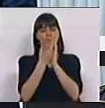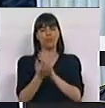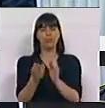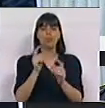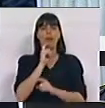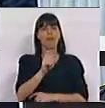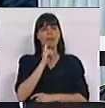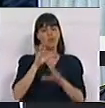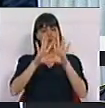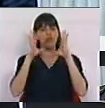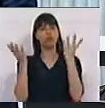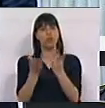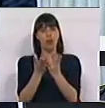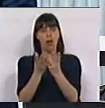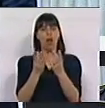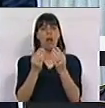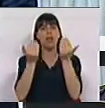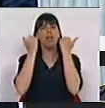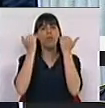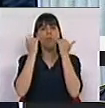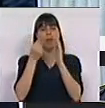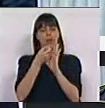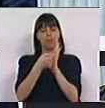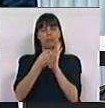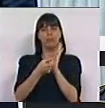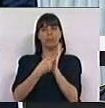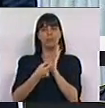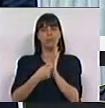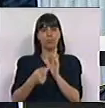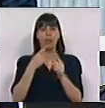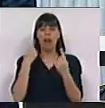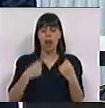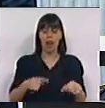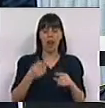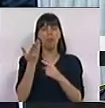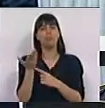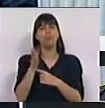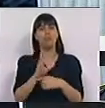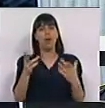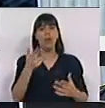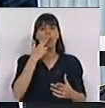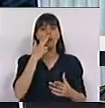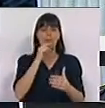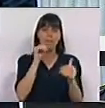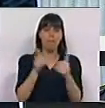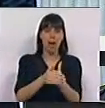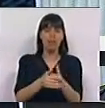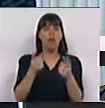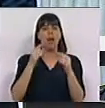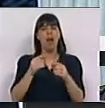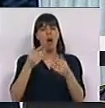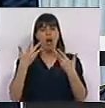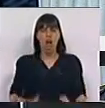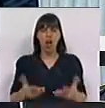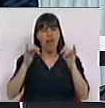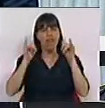advertências gerais e de mensagens informativas que intensificam as existentes, como por exemplo, fumar mata, deixe